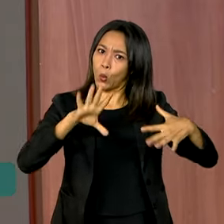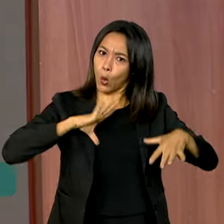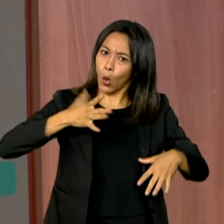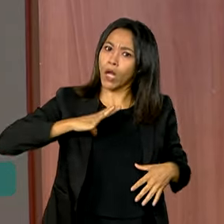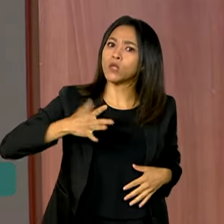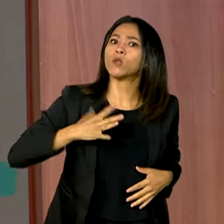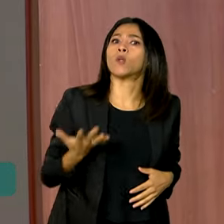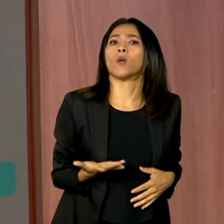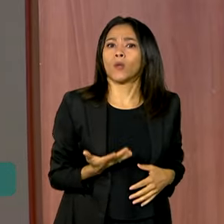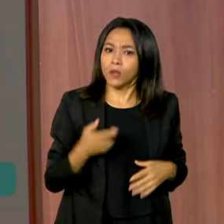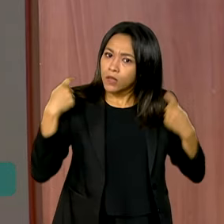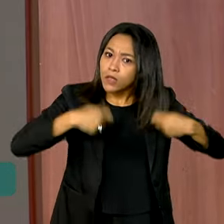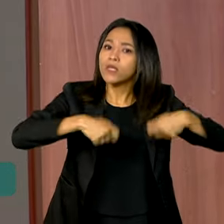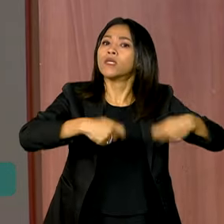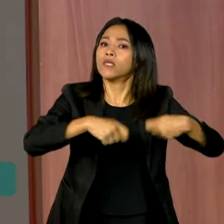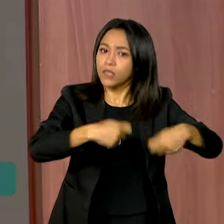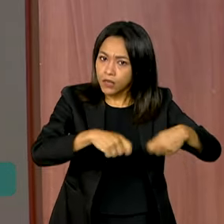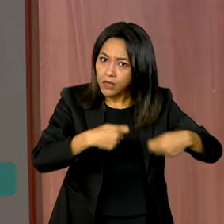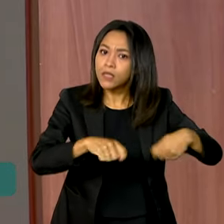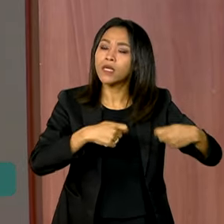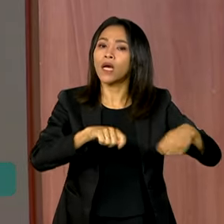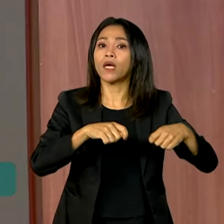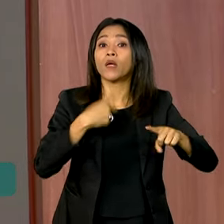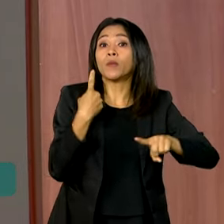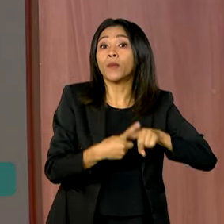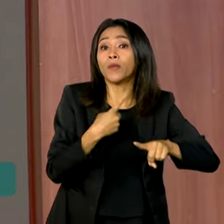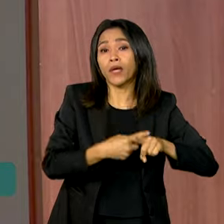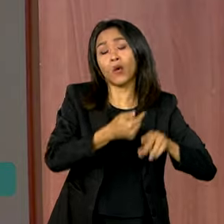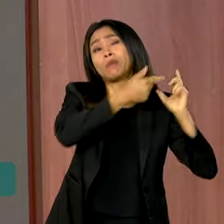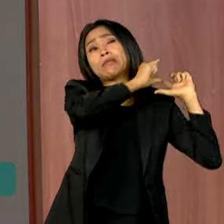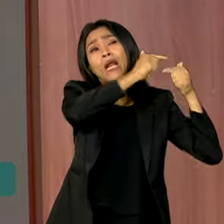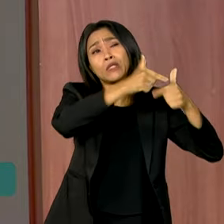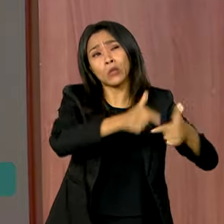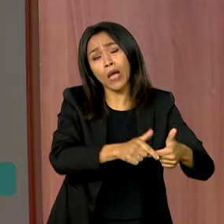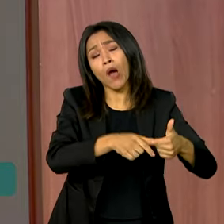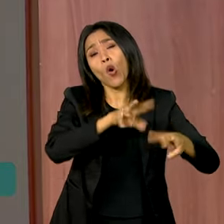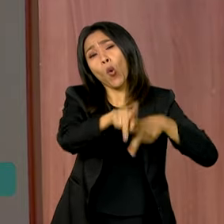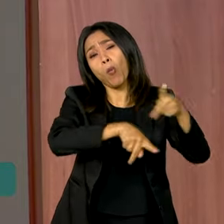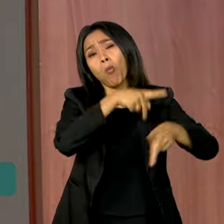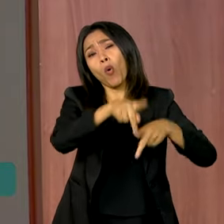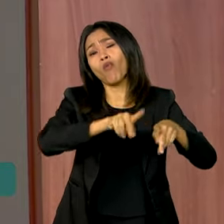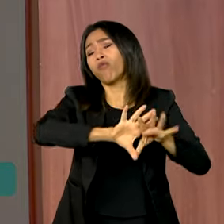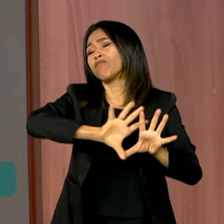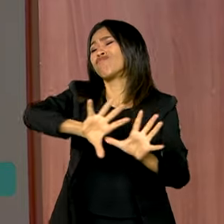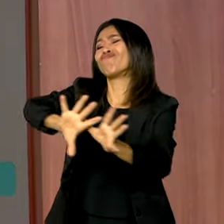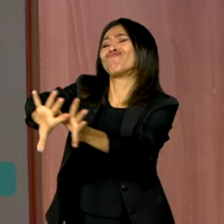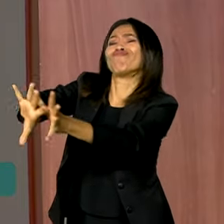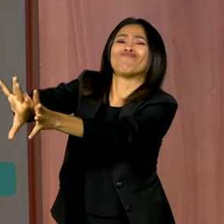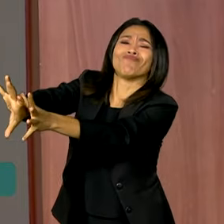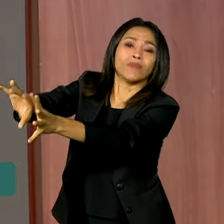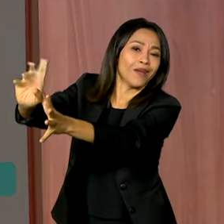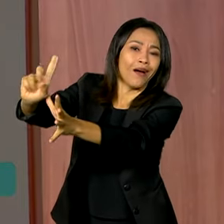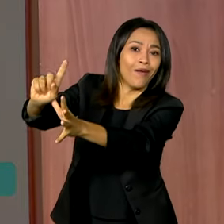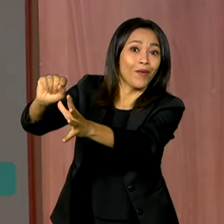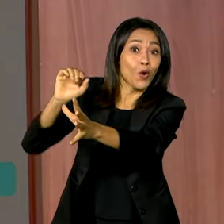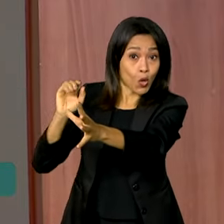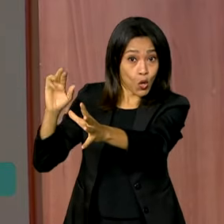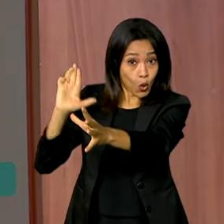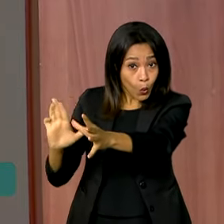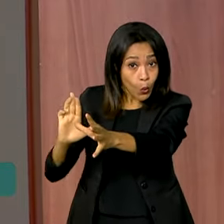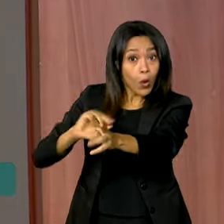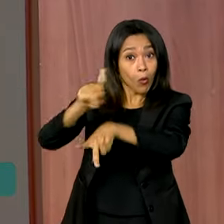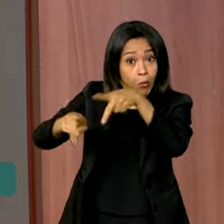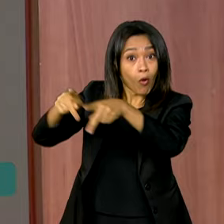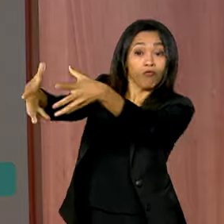corajosa e necessária. Porque o tradicional do G20 é o povo ficar distante. O Lula trouxe o povo para ajudar nesse